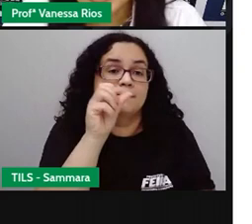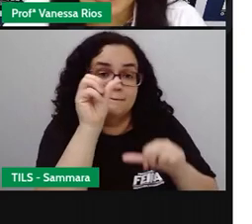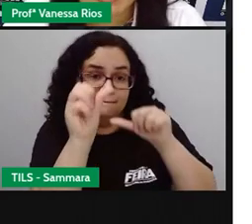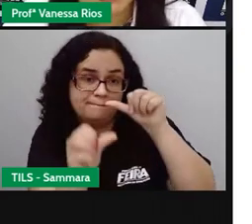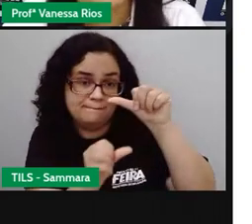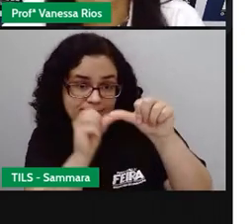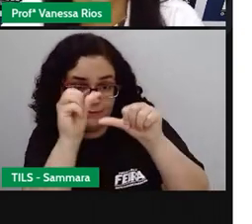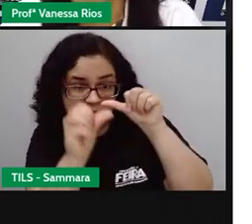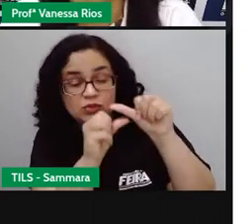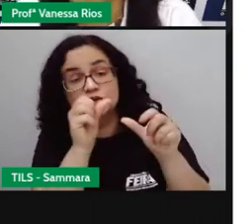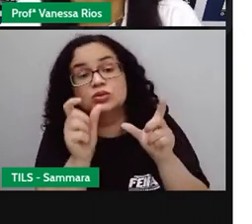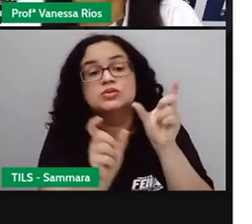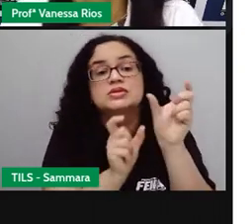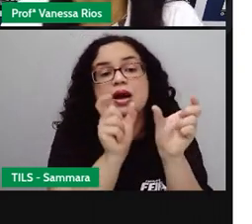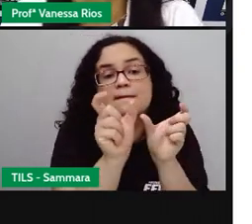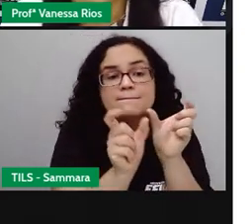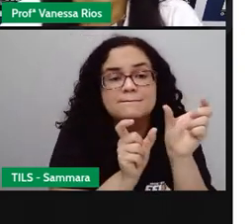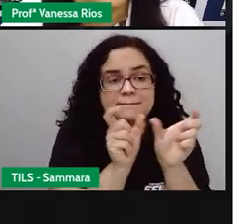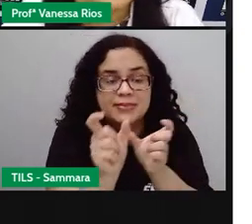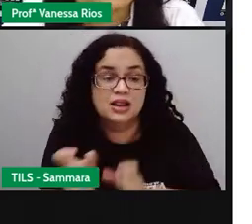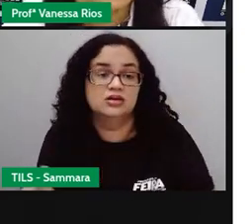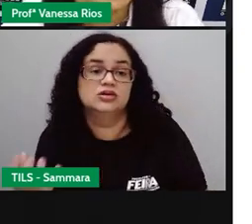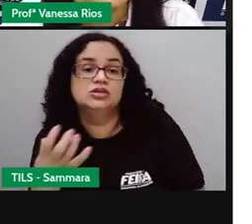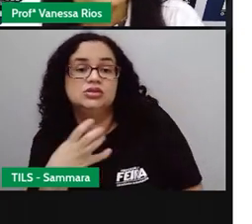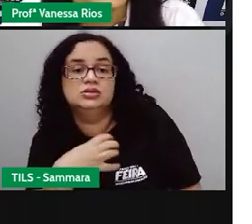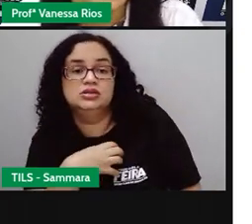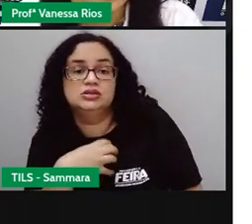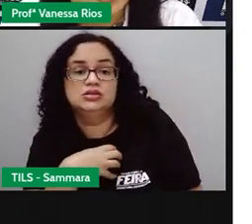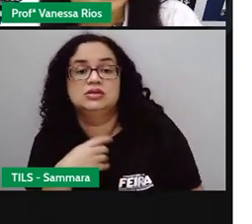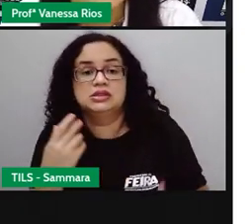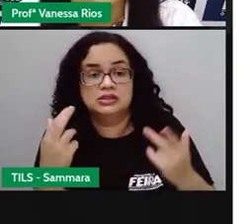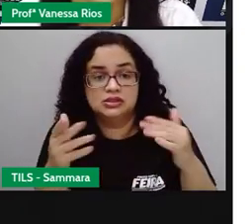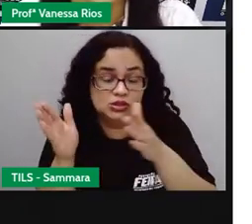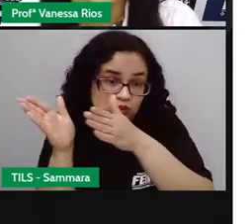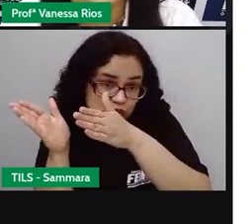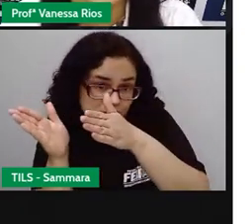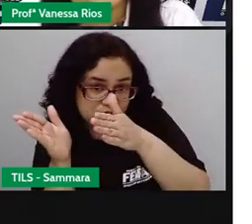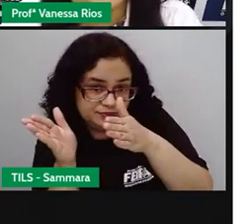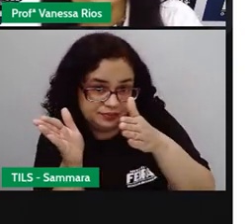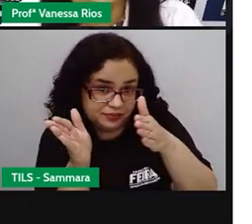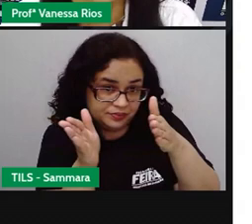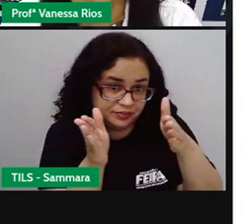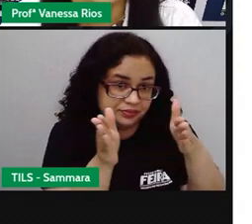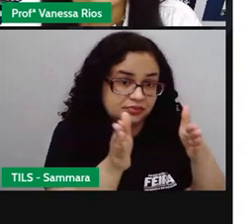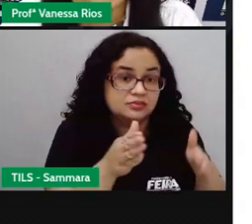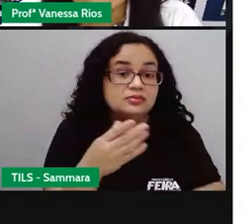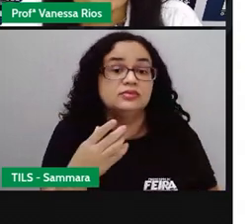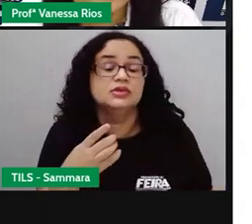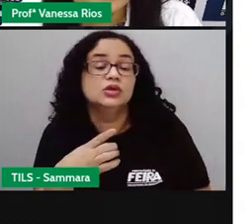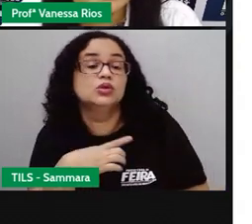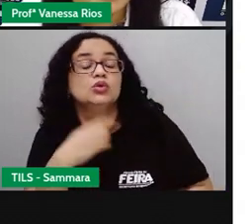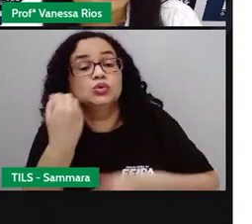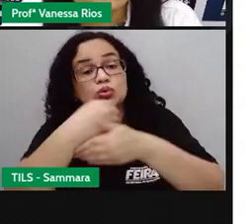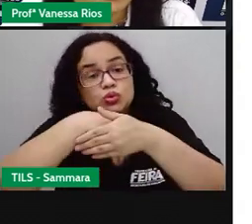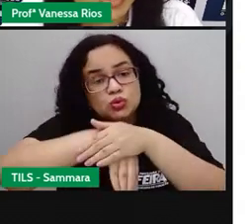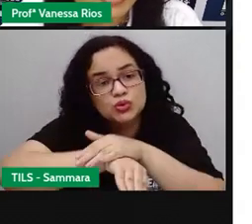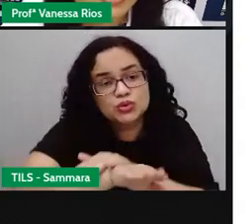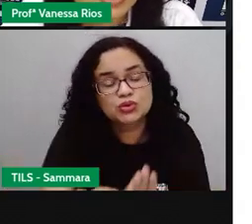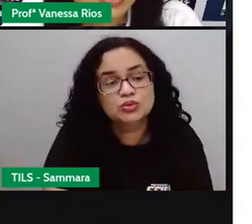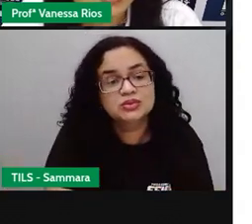né, algumas palavras, mas o sentido é o mesmo. Sequência dos procedimentos, dos costumes